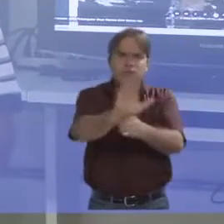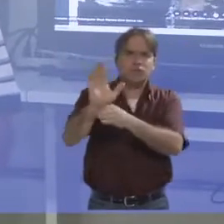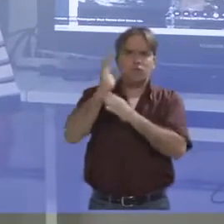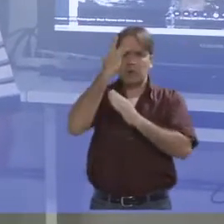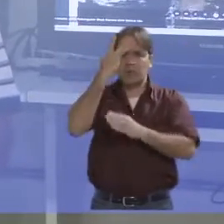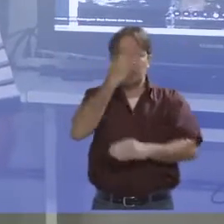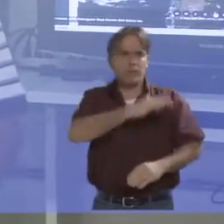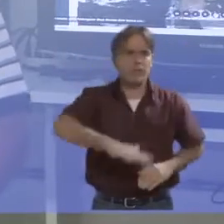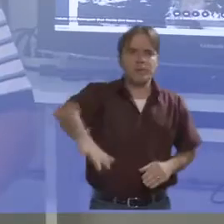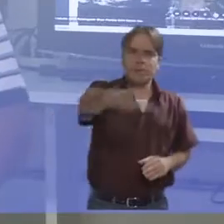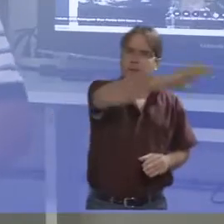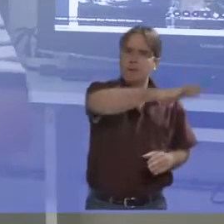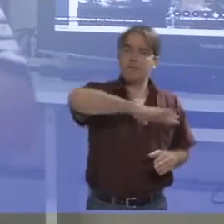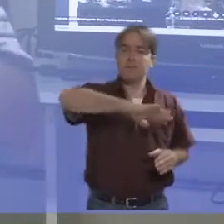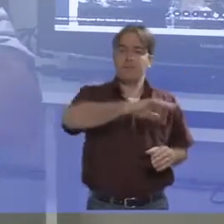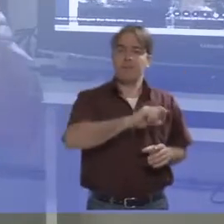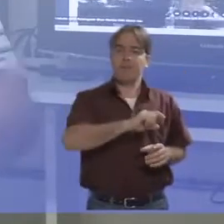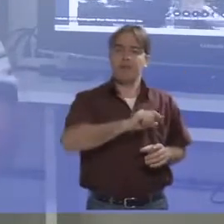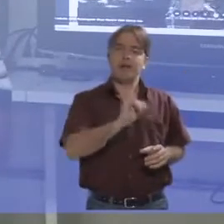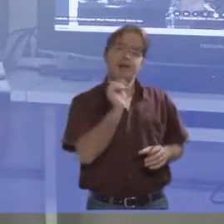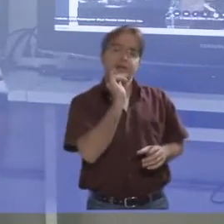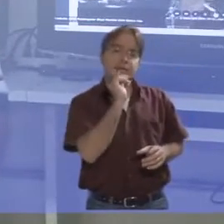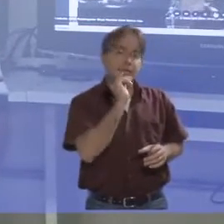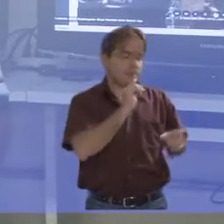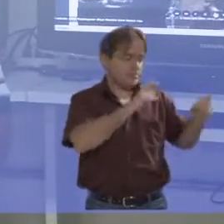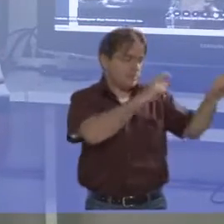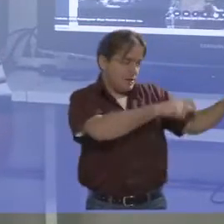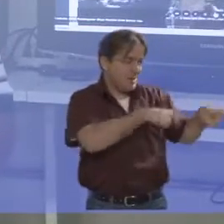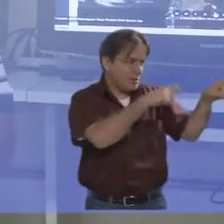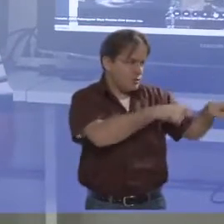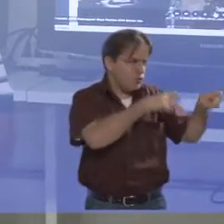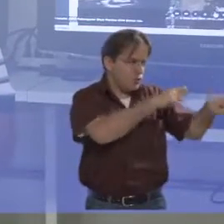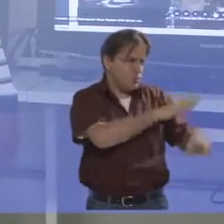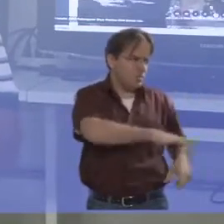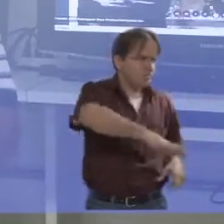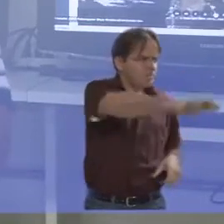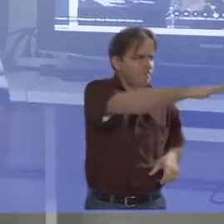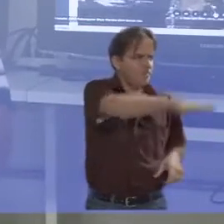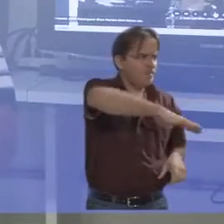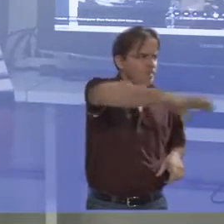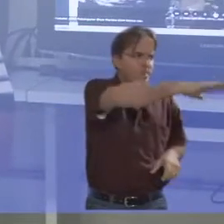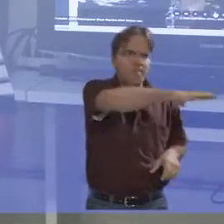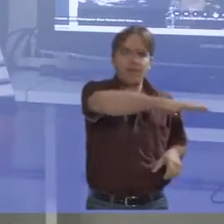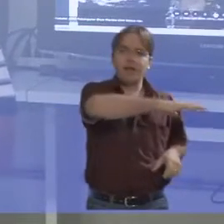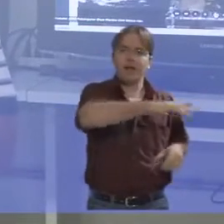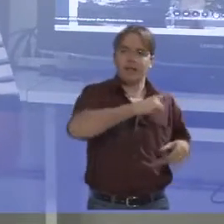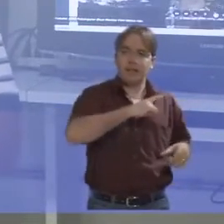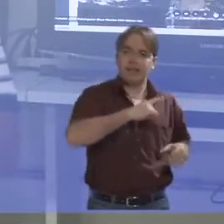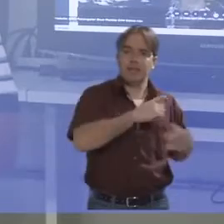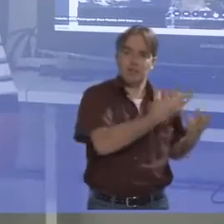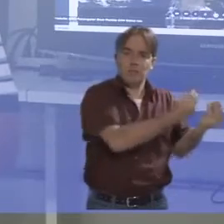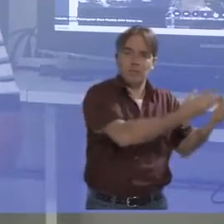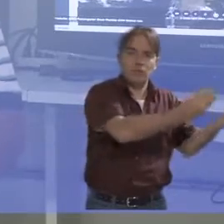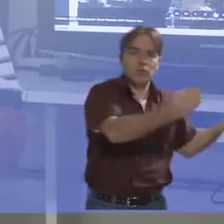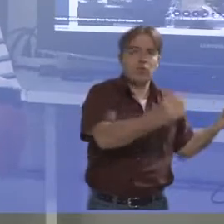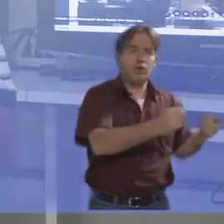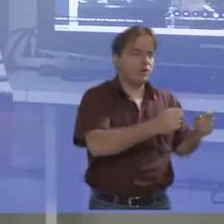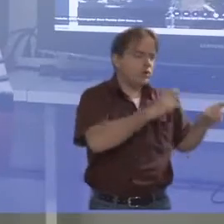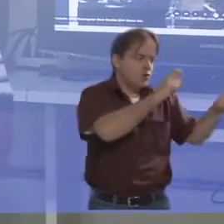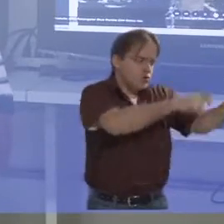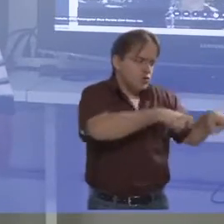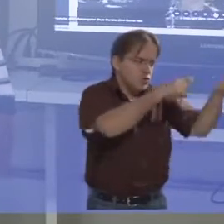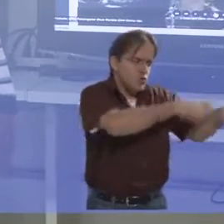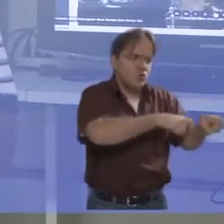nessa região, em função da grande atividade da agrícola existida na região, principalmente com esses